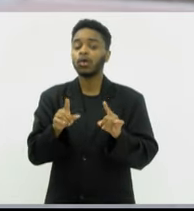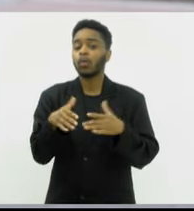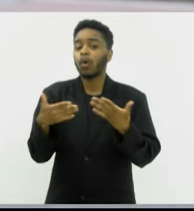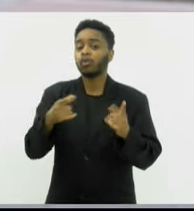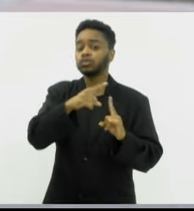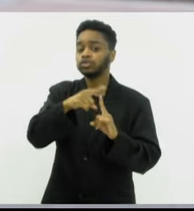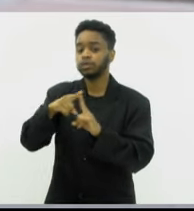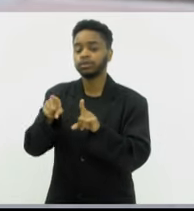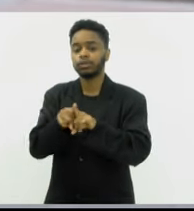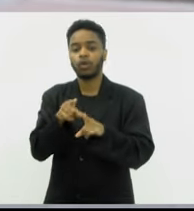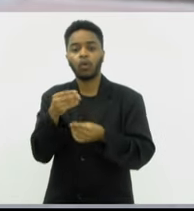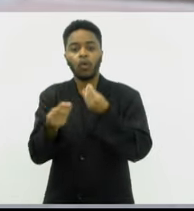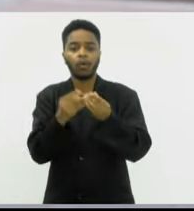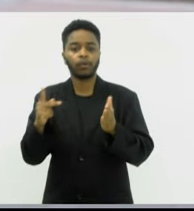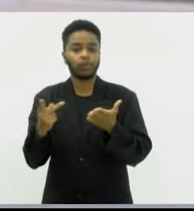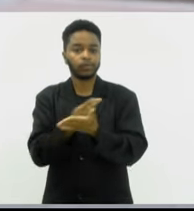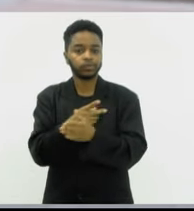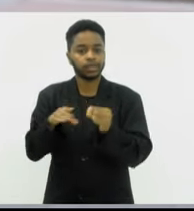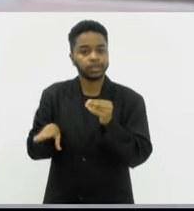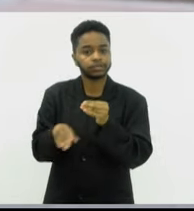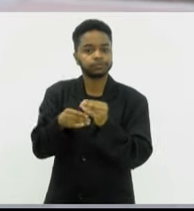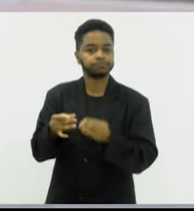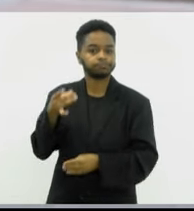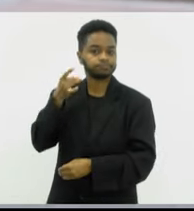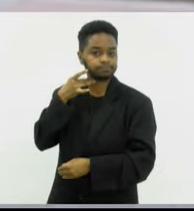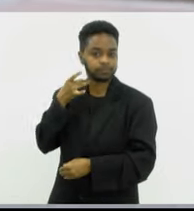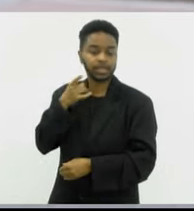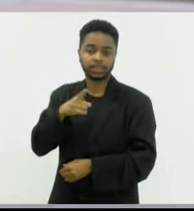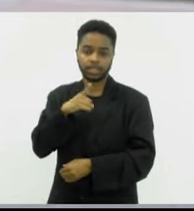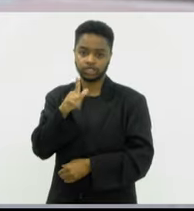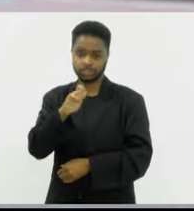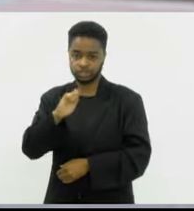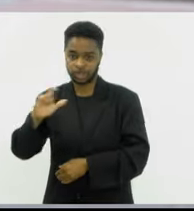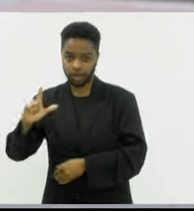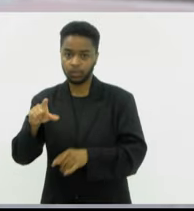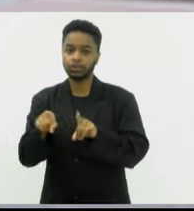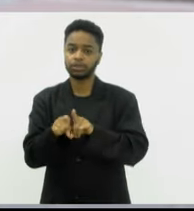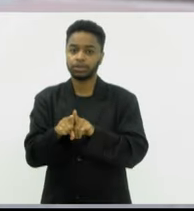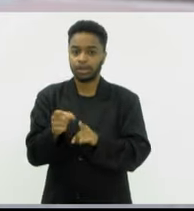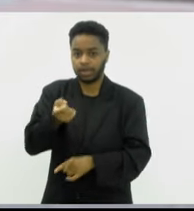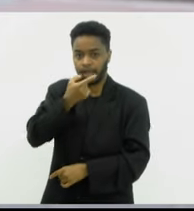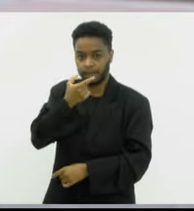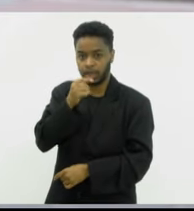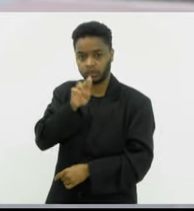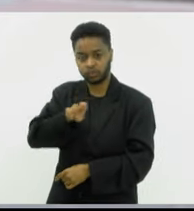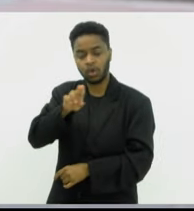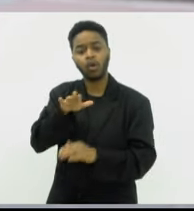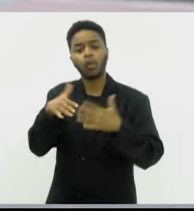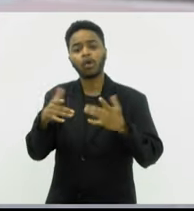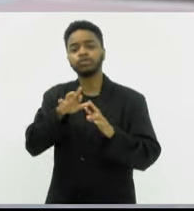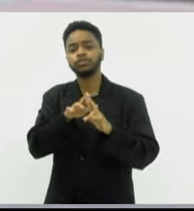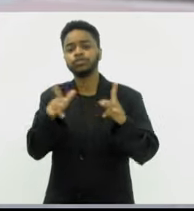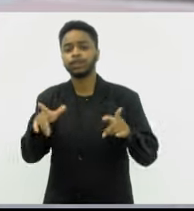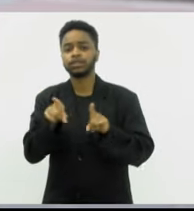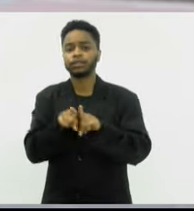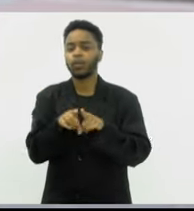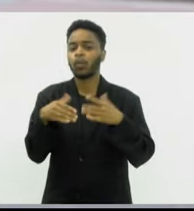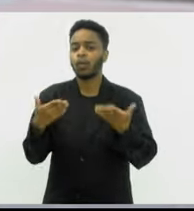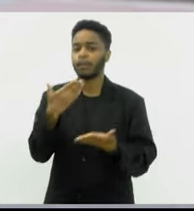como é feita essa reposição hormonal? Eu sei que tem a opção em gel, né? E a opção aí por via oral. Qual a diferença e a melhor indicação?